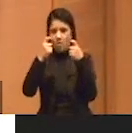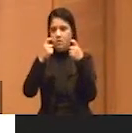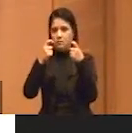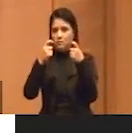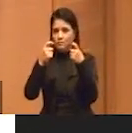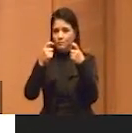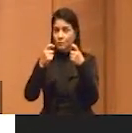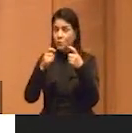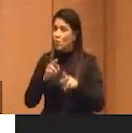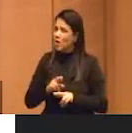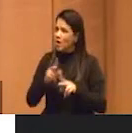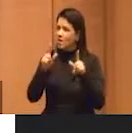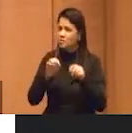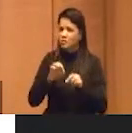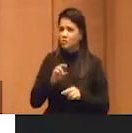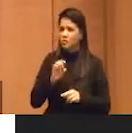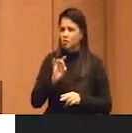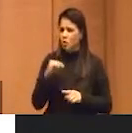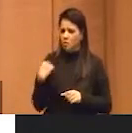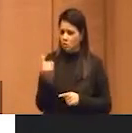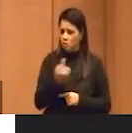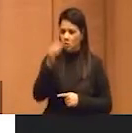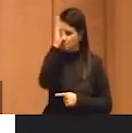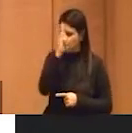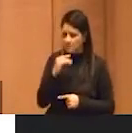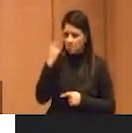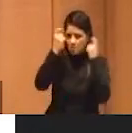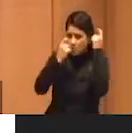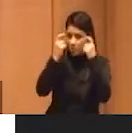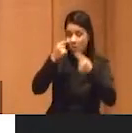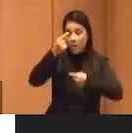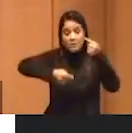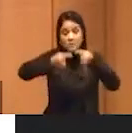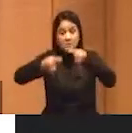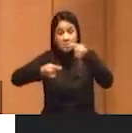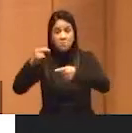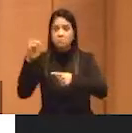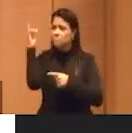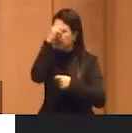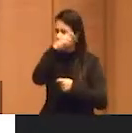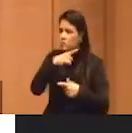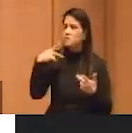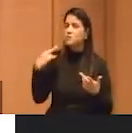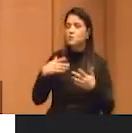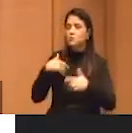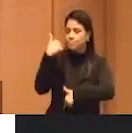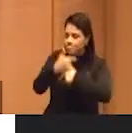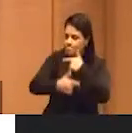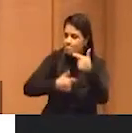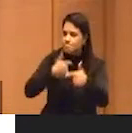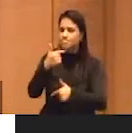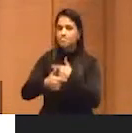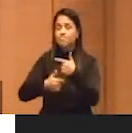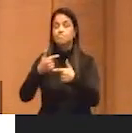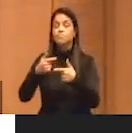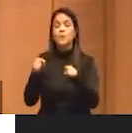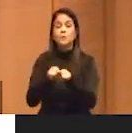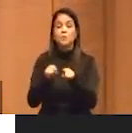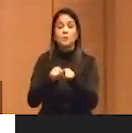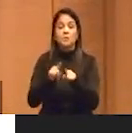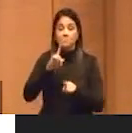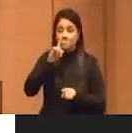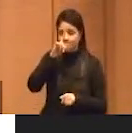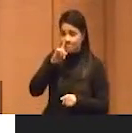somos só nós que estamos preocupados, é um debate difícil de acontecer, porque corre o risco,